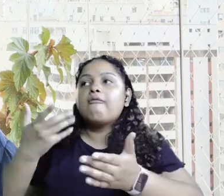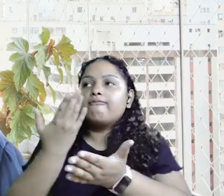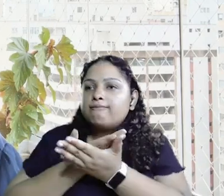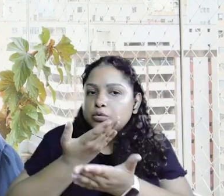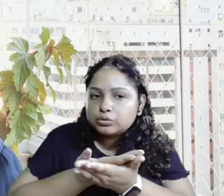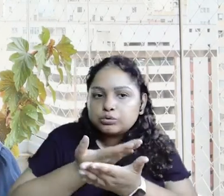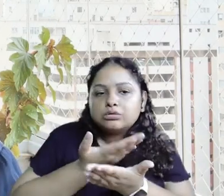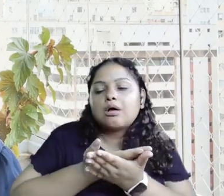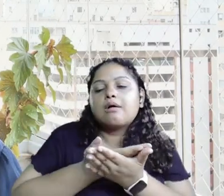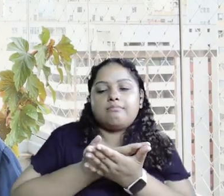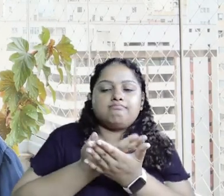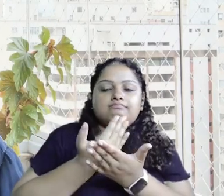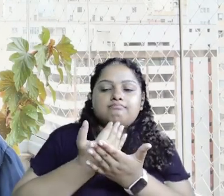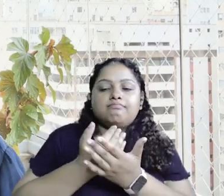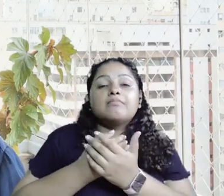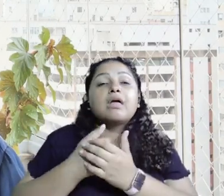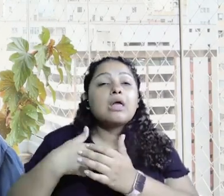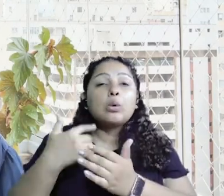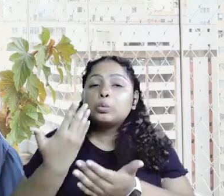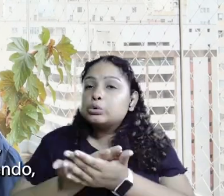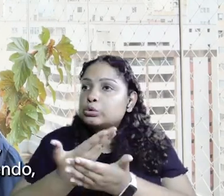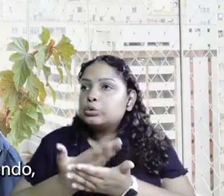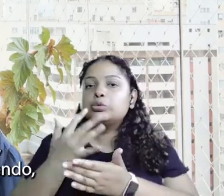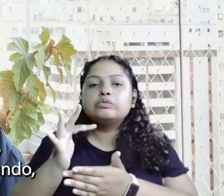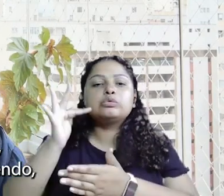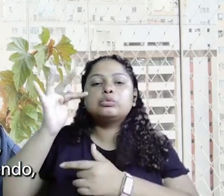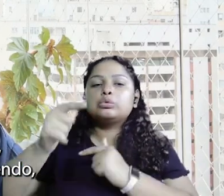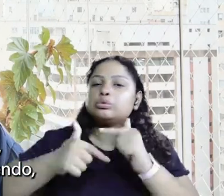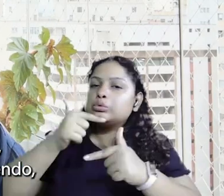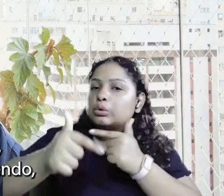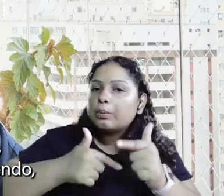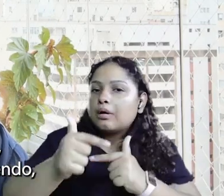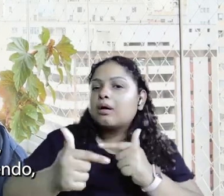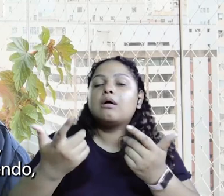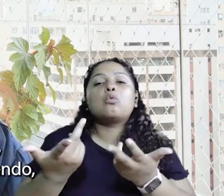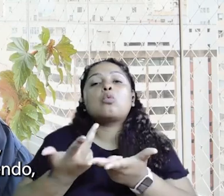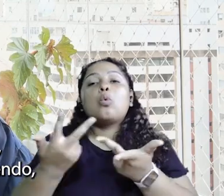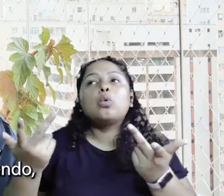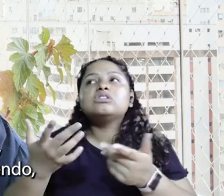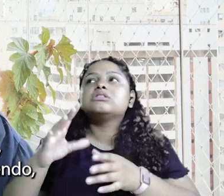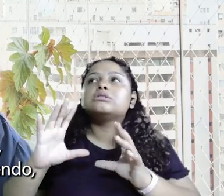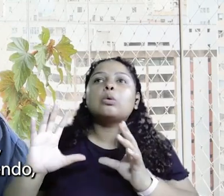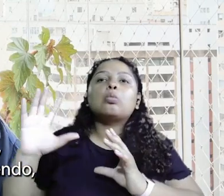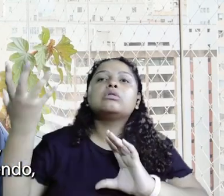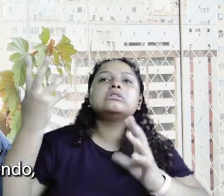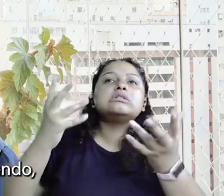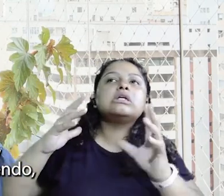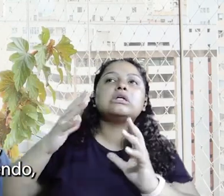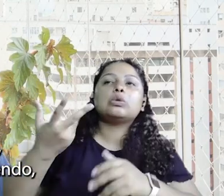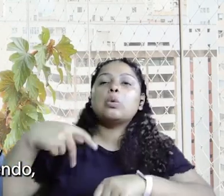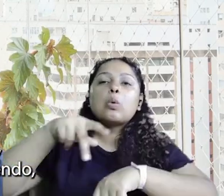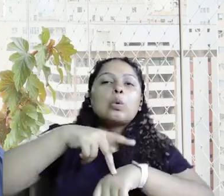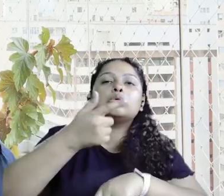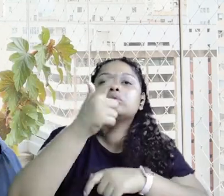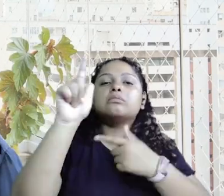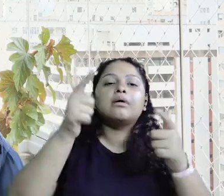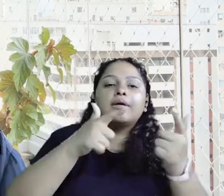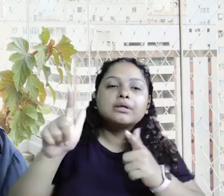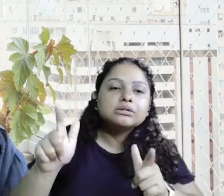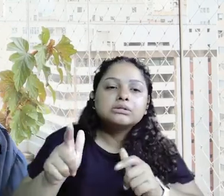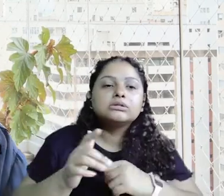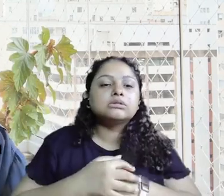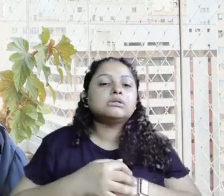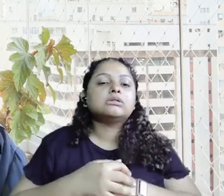vou tirar a pendência do estudo, eu estudo muito o futuro do trabalho, muitas tendências, do que está acontecendo, outros